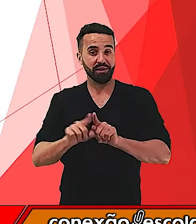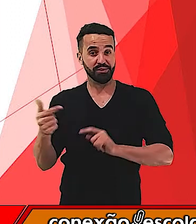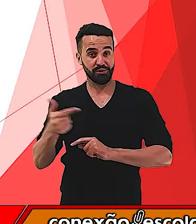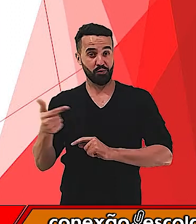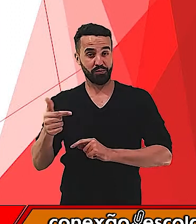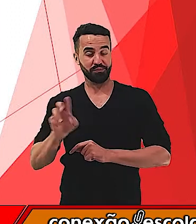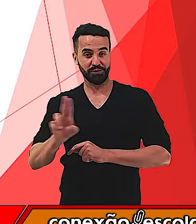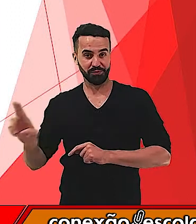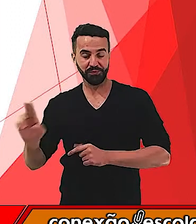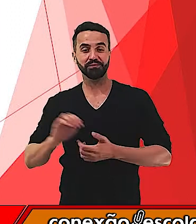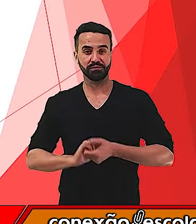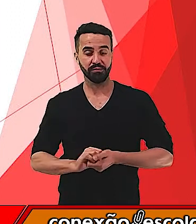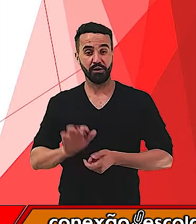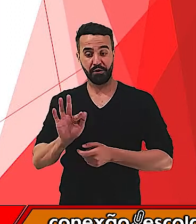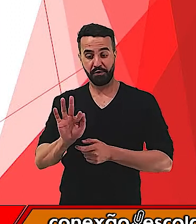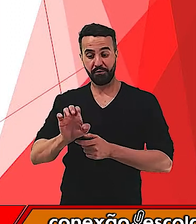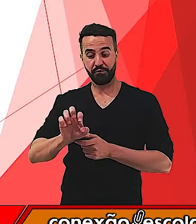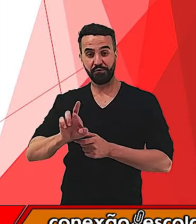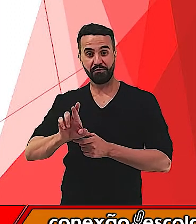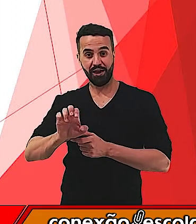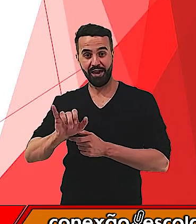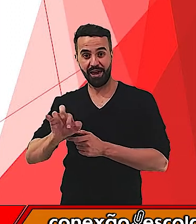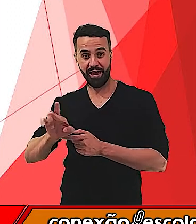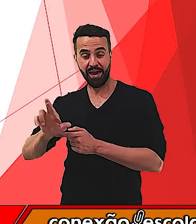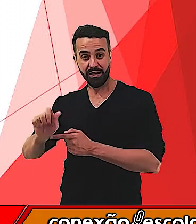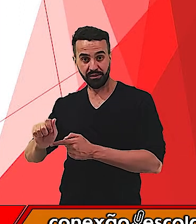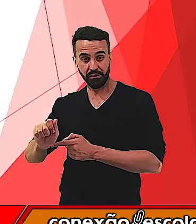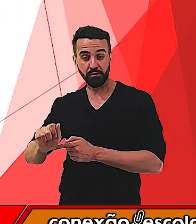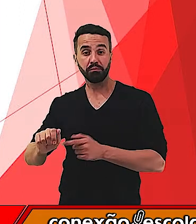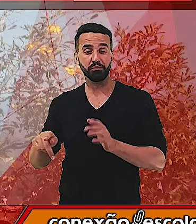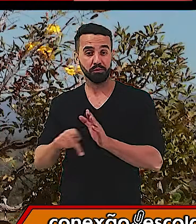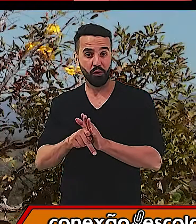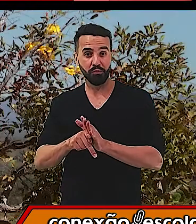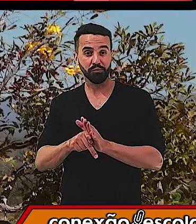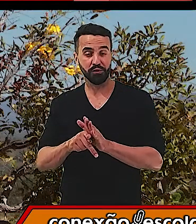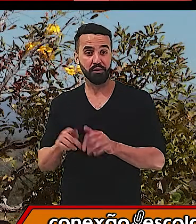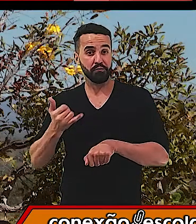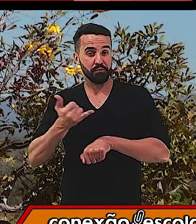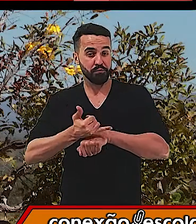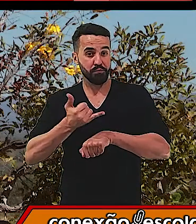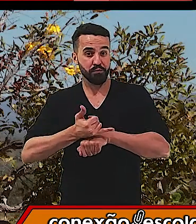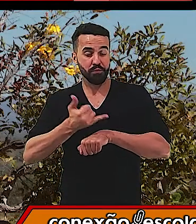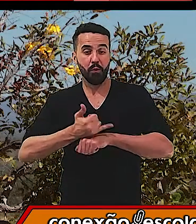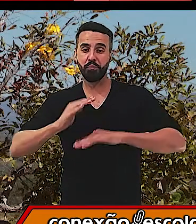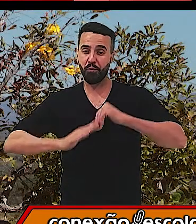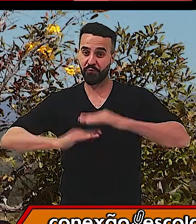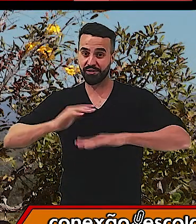exemplo, ferreira vem de ferreiro. Ferreira vem da profissão